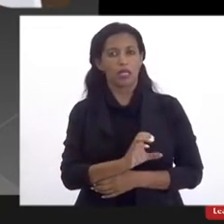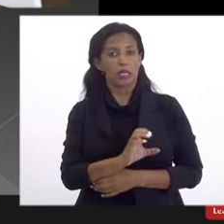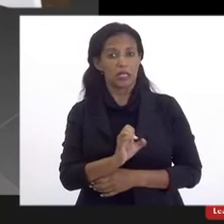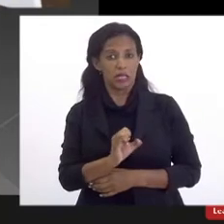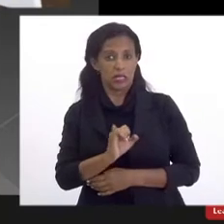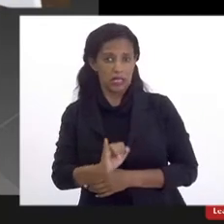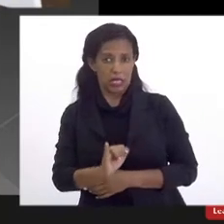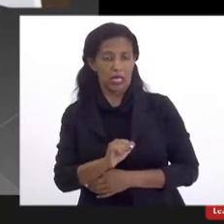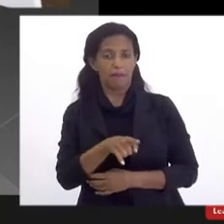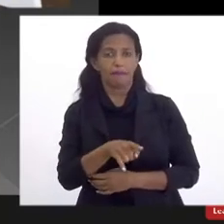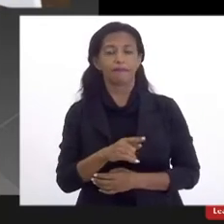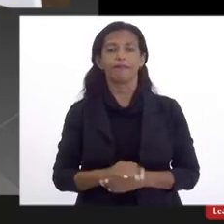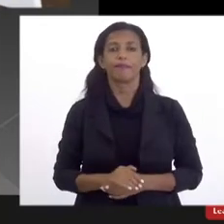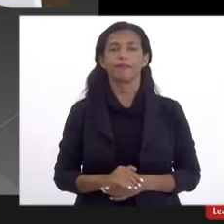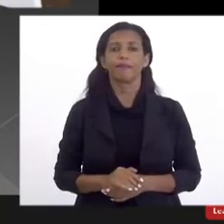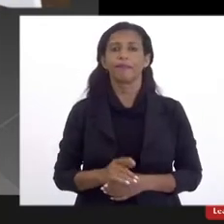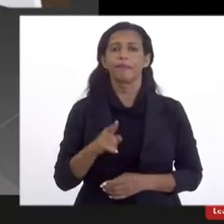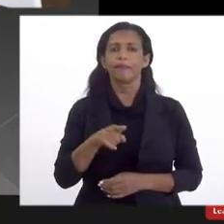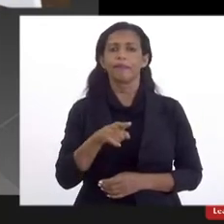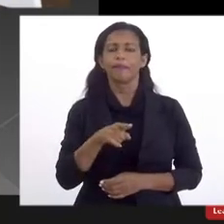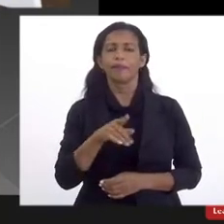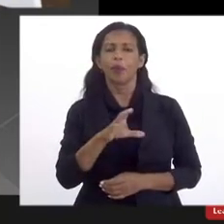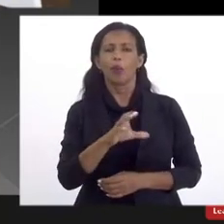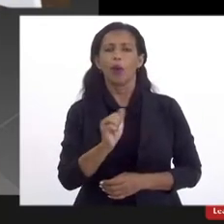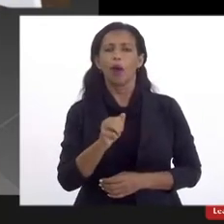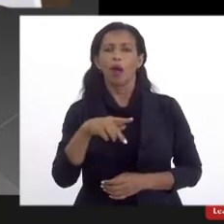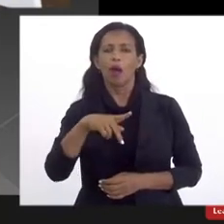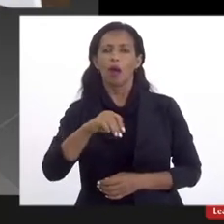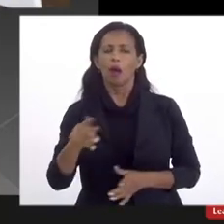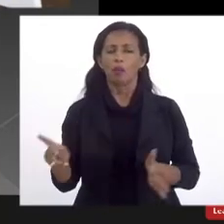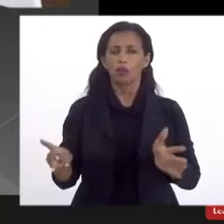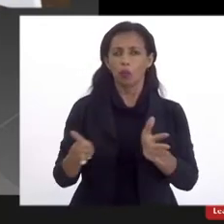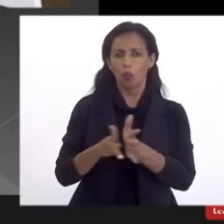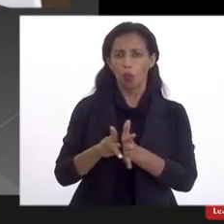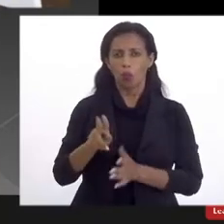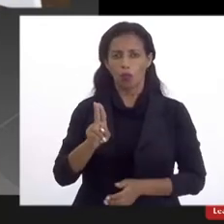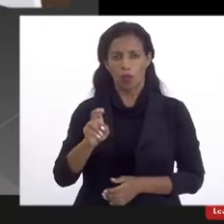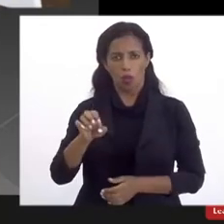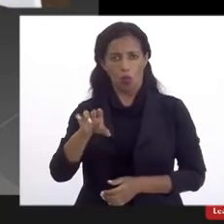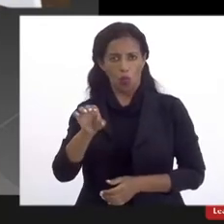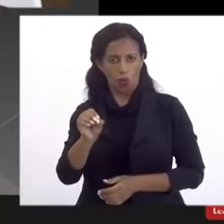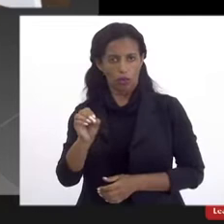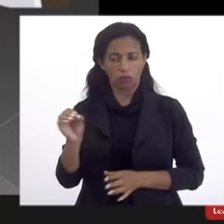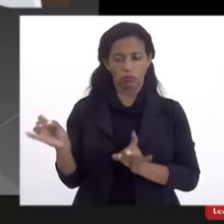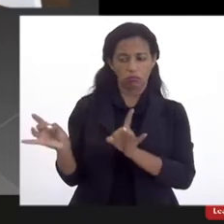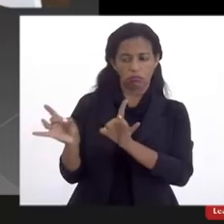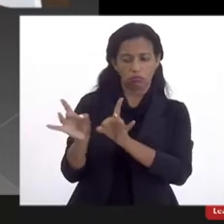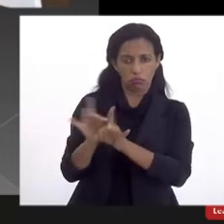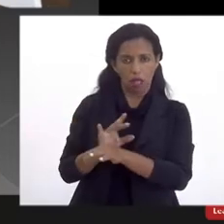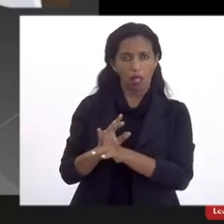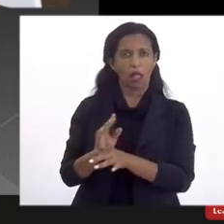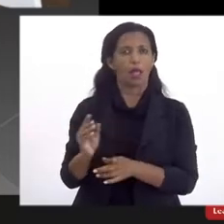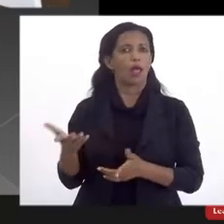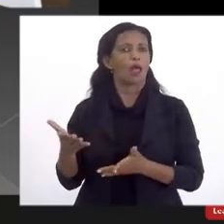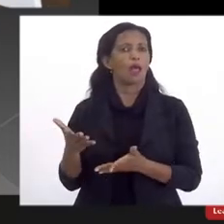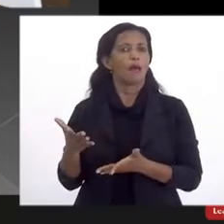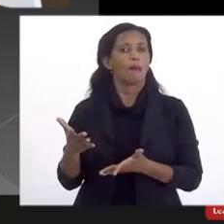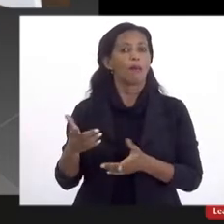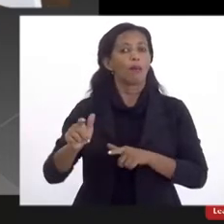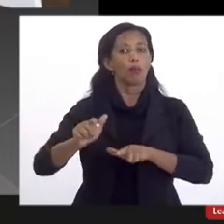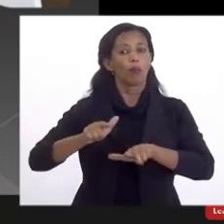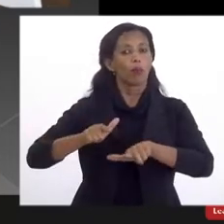para aquisição de imóvel para o campus próprio da UESO, ele está bem encaminhado, a partir da desapropriação por utilidade